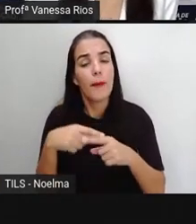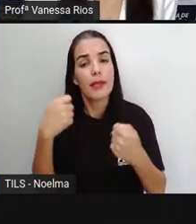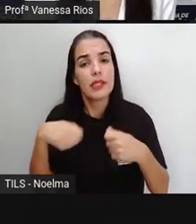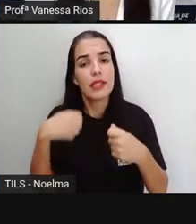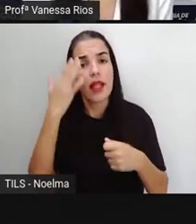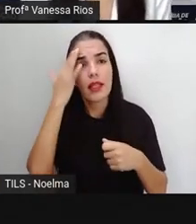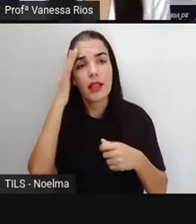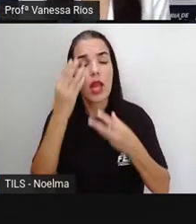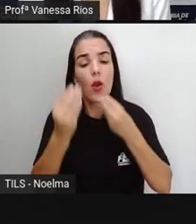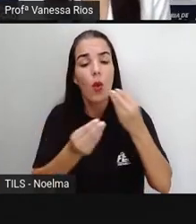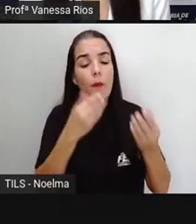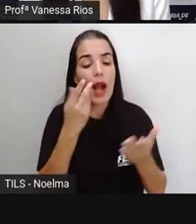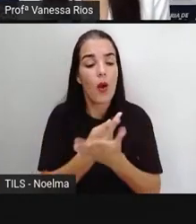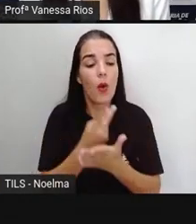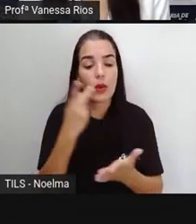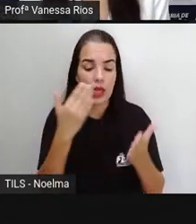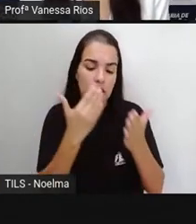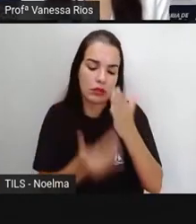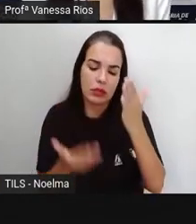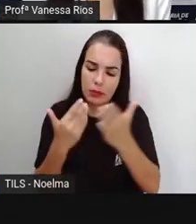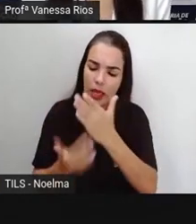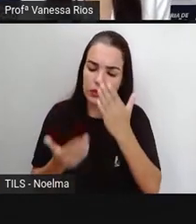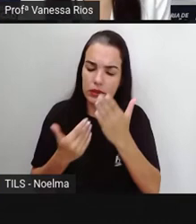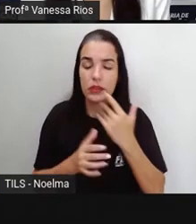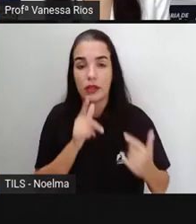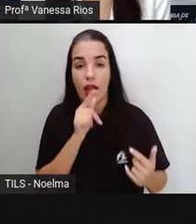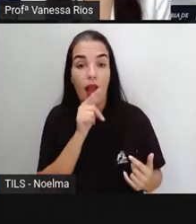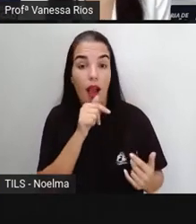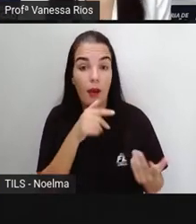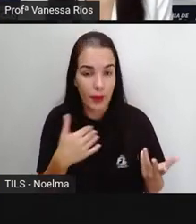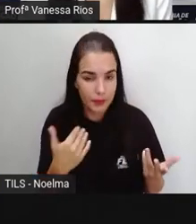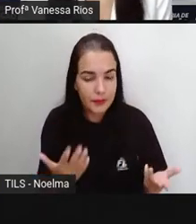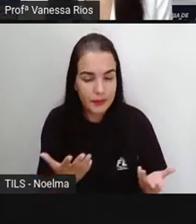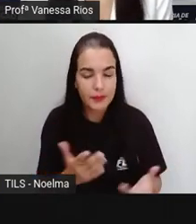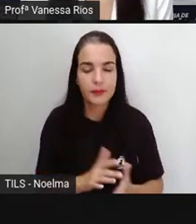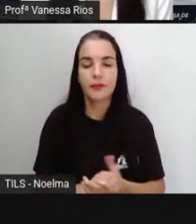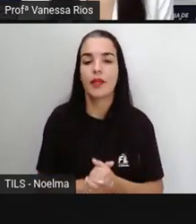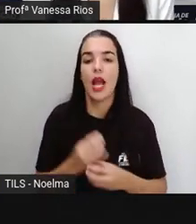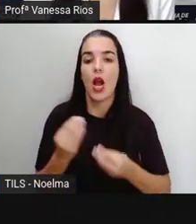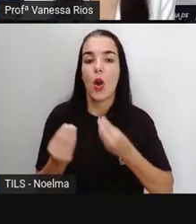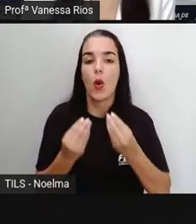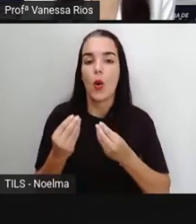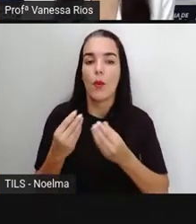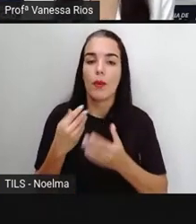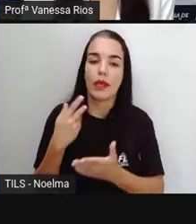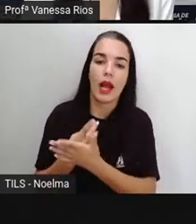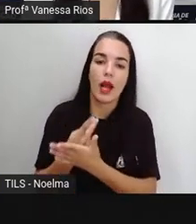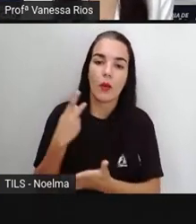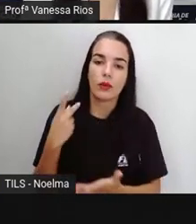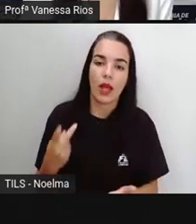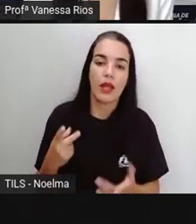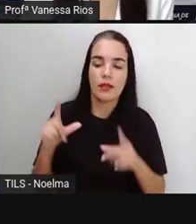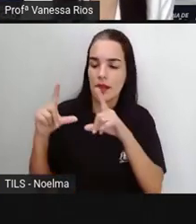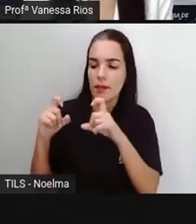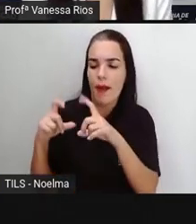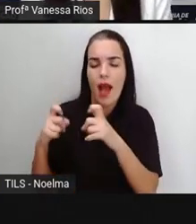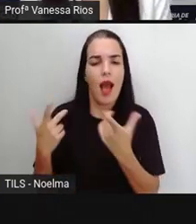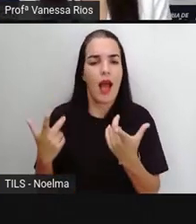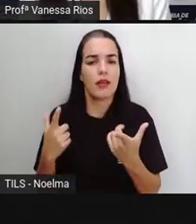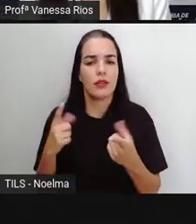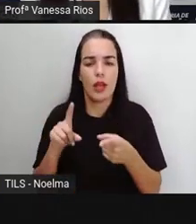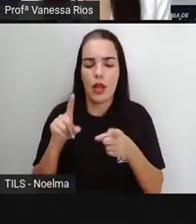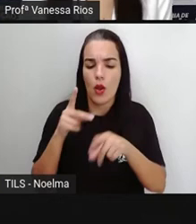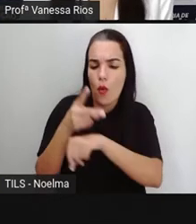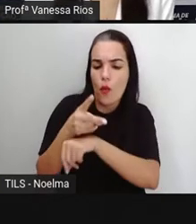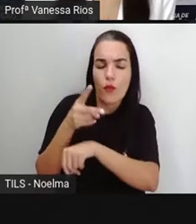acontecendo, como ele foi crescente em relação aos anos, como é que ele acontece através das imagens, Tanto da